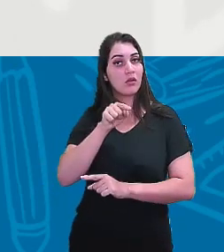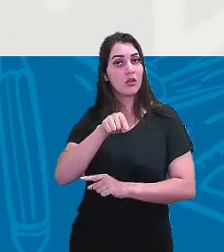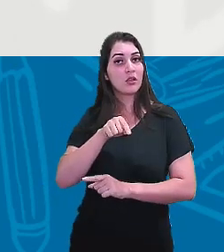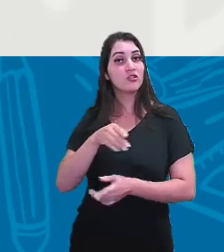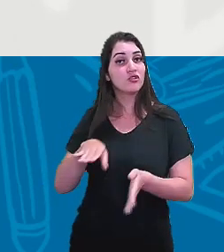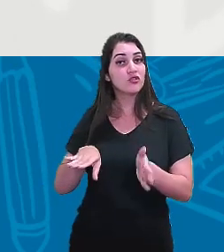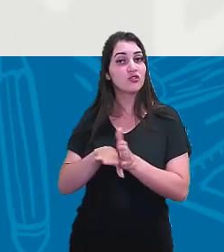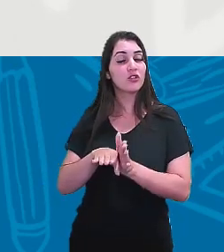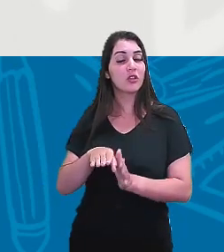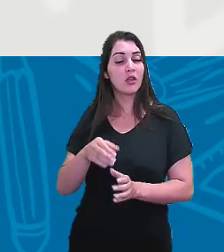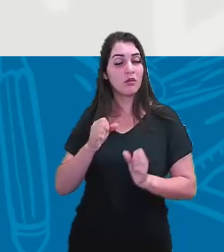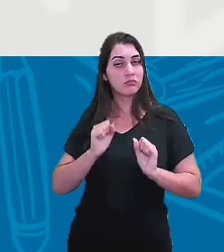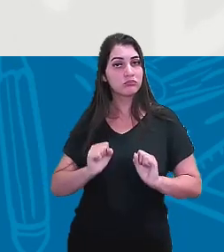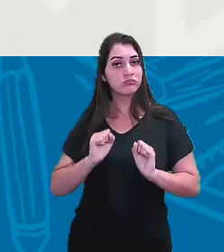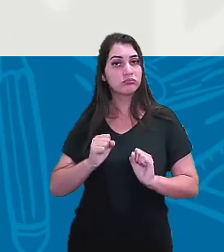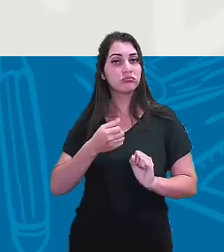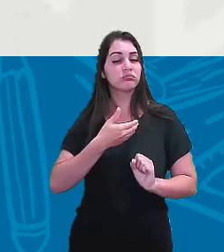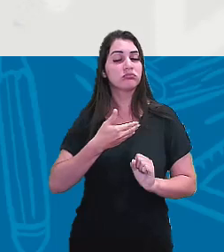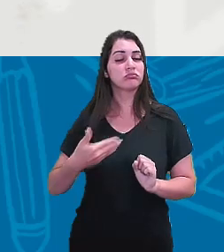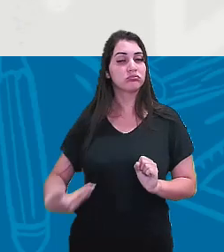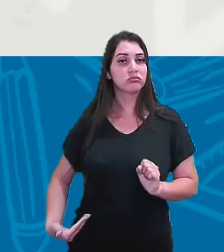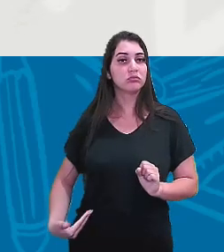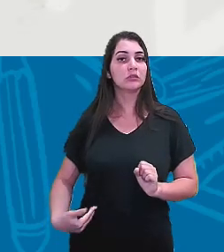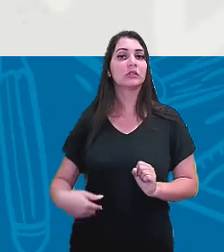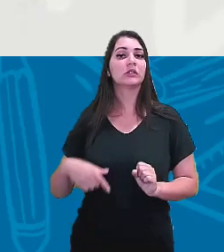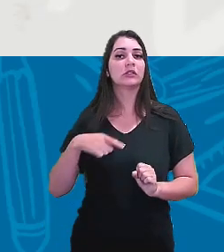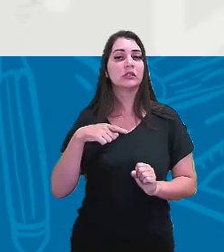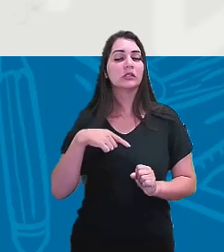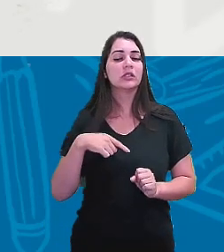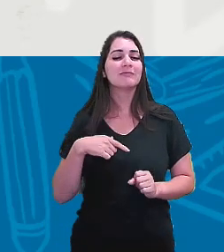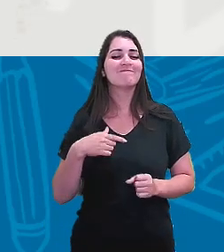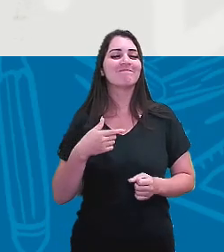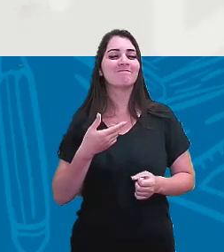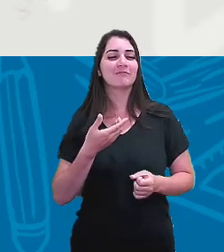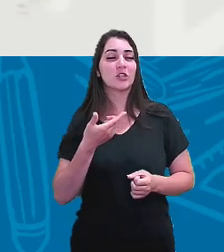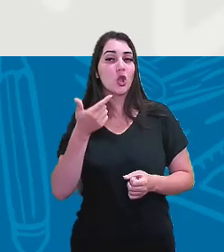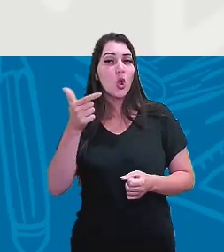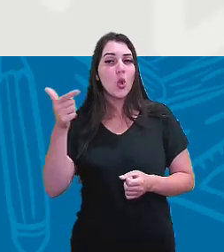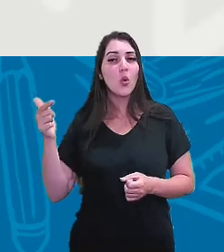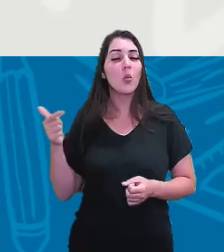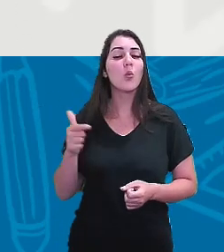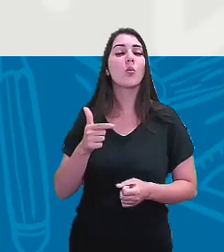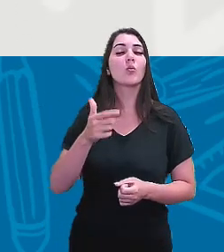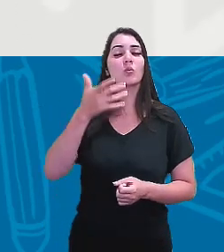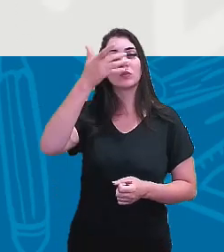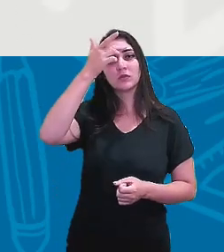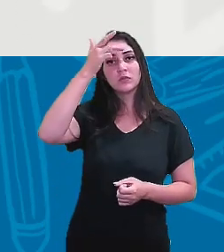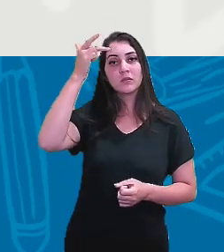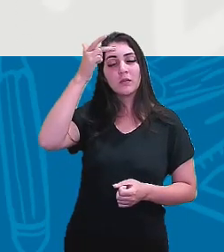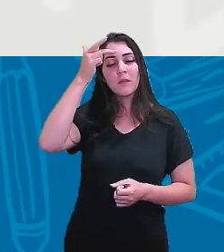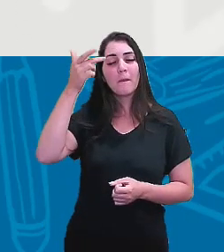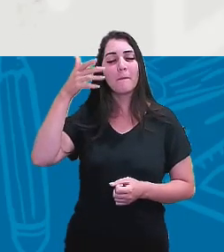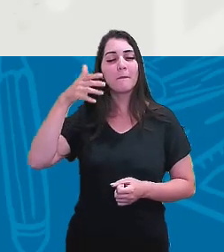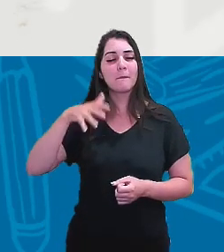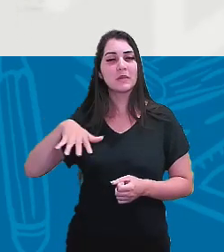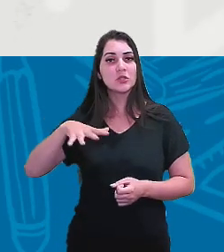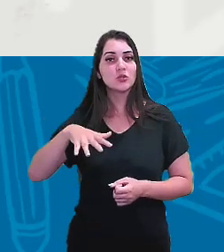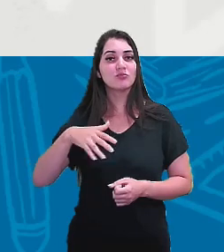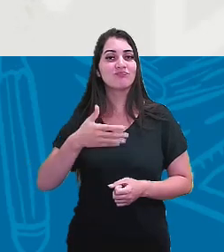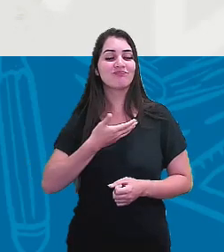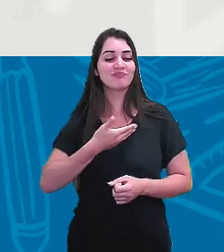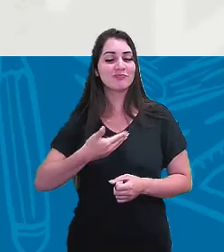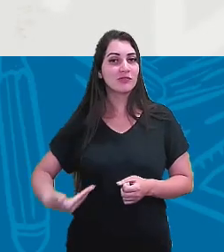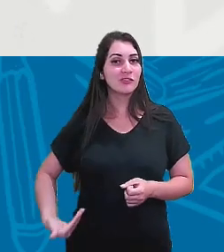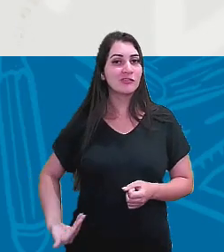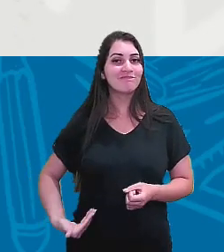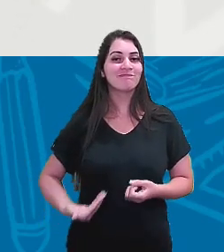poder ele vinha correspondendo a uma insatisfação de outros governadores de Estados